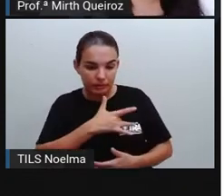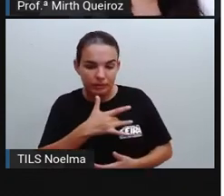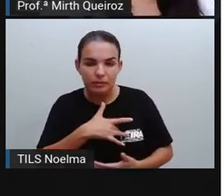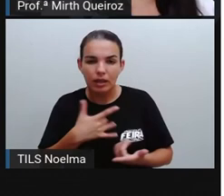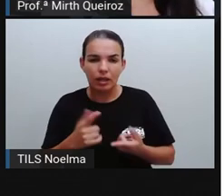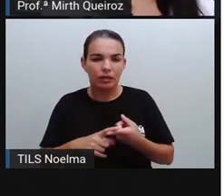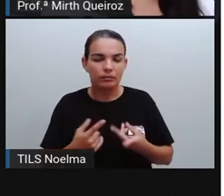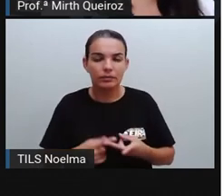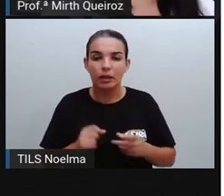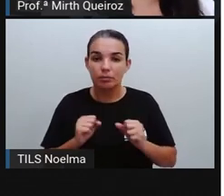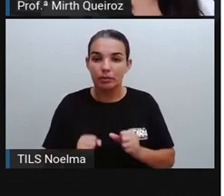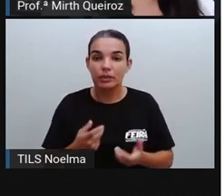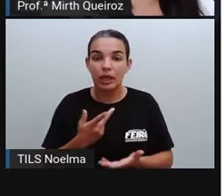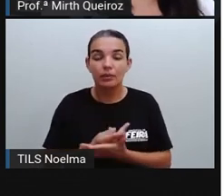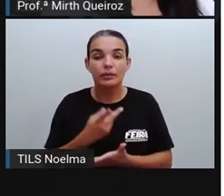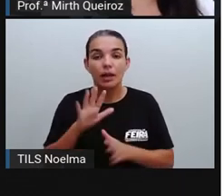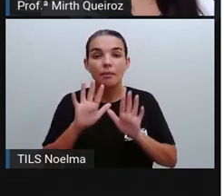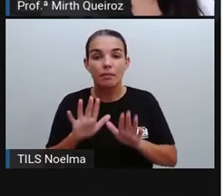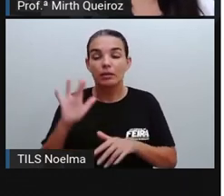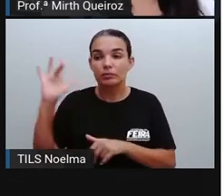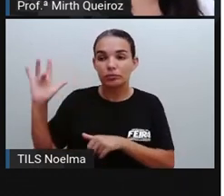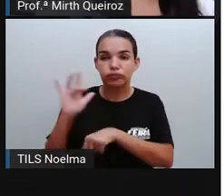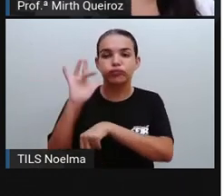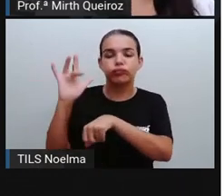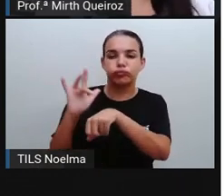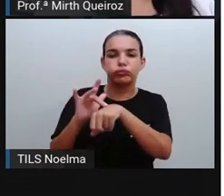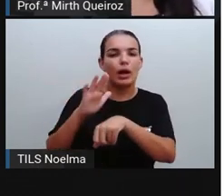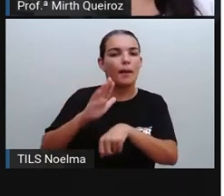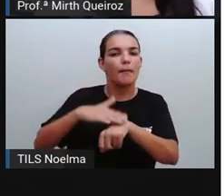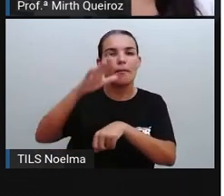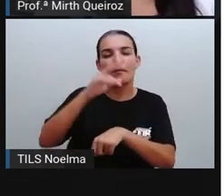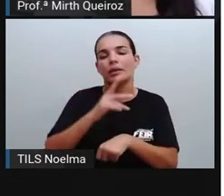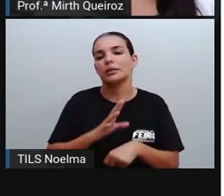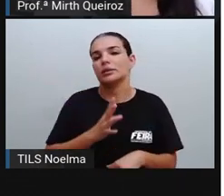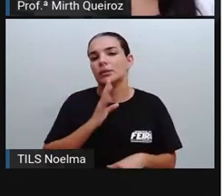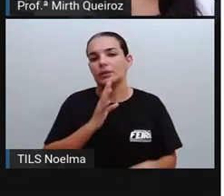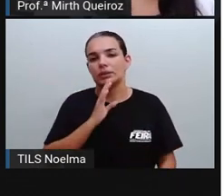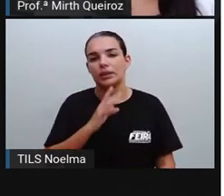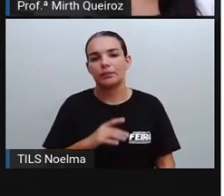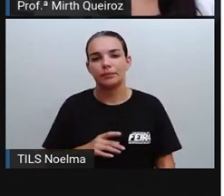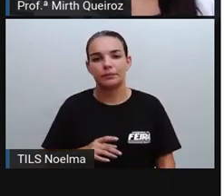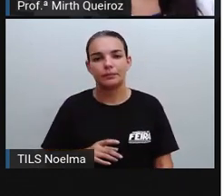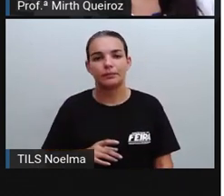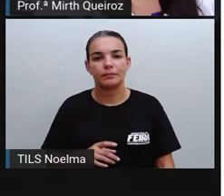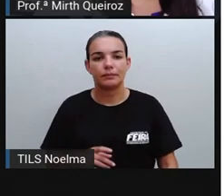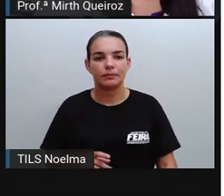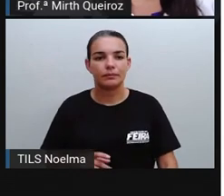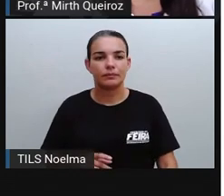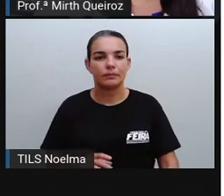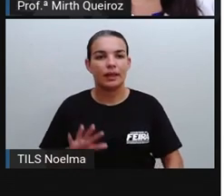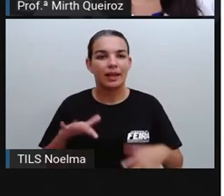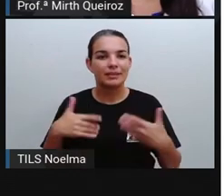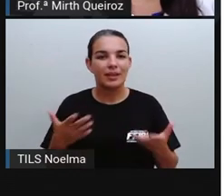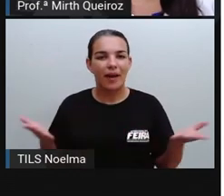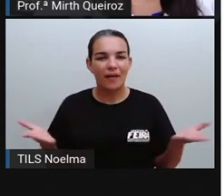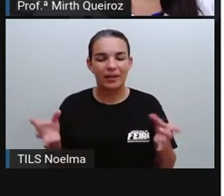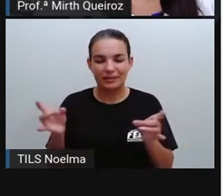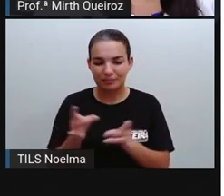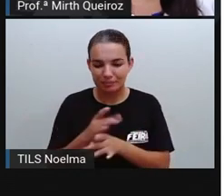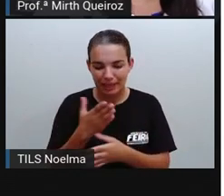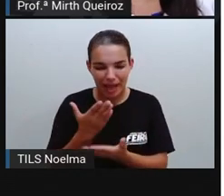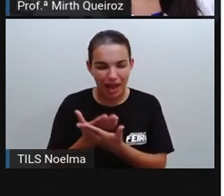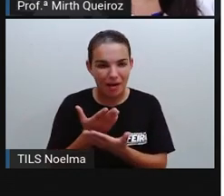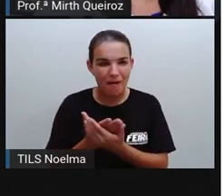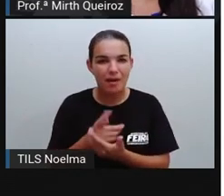mas a forma mais comum aí seria a picada do mosquito, certo? Bom, gente, a nossa aula vai ficando